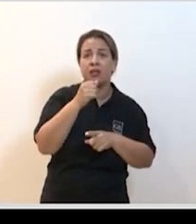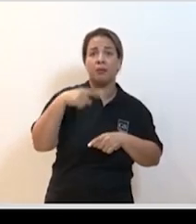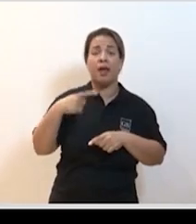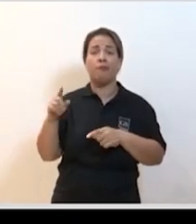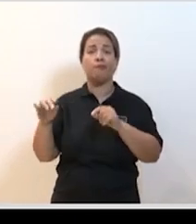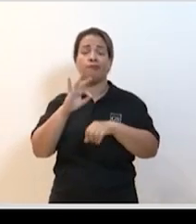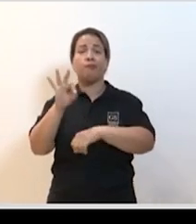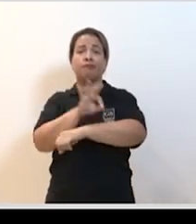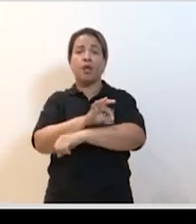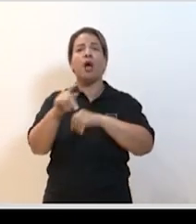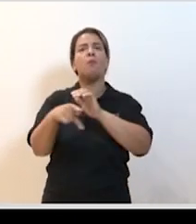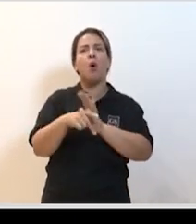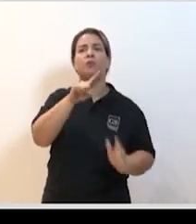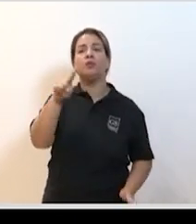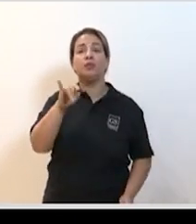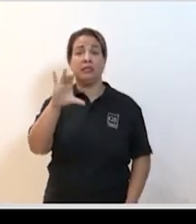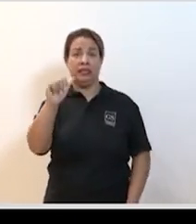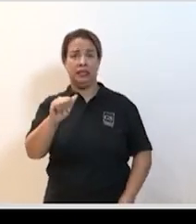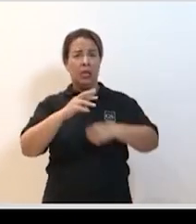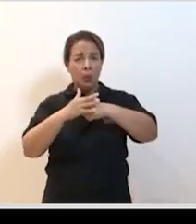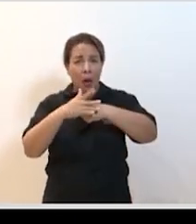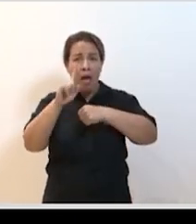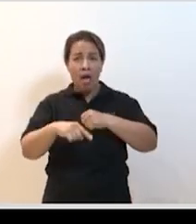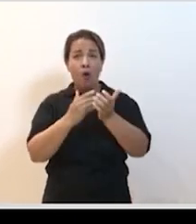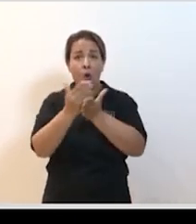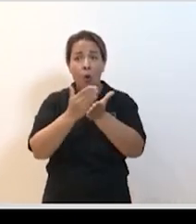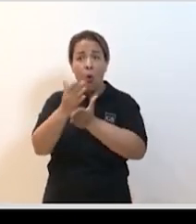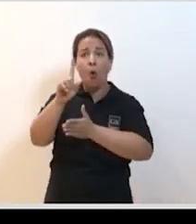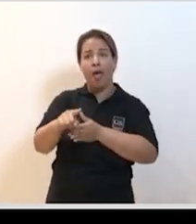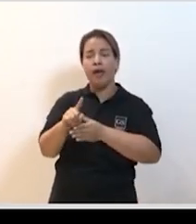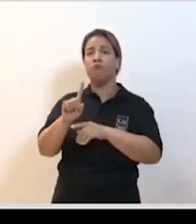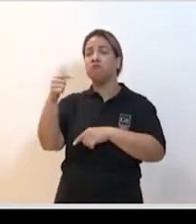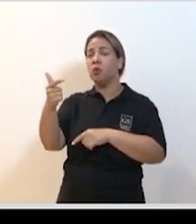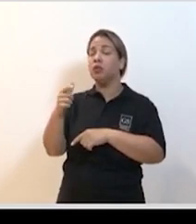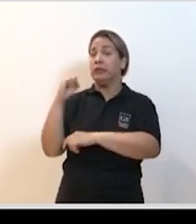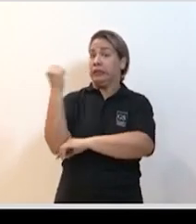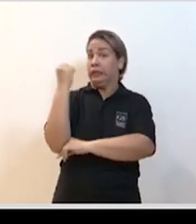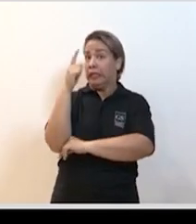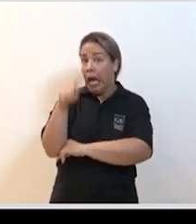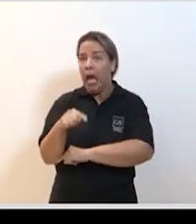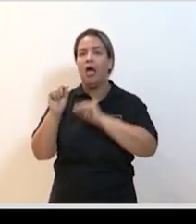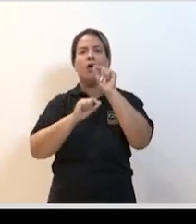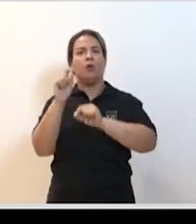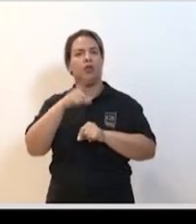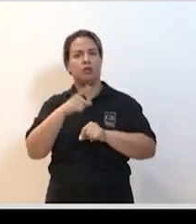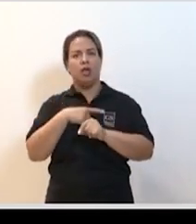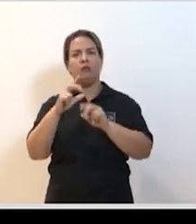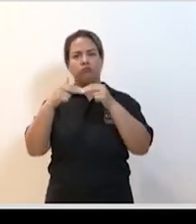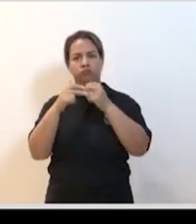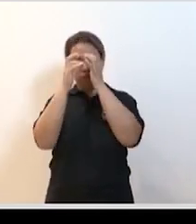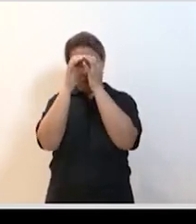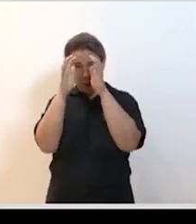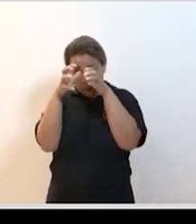quando se começou a falar primeiro dos casos de zika propriamente ditos e depois dos casos mais graves associados à microcefalia.